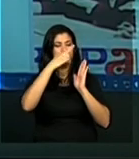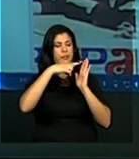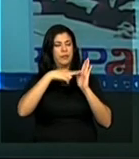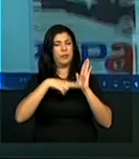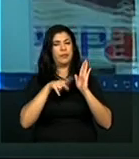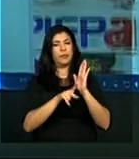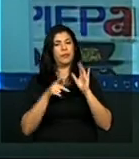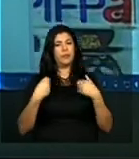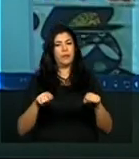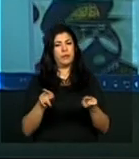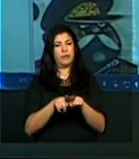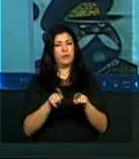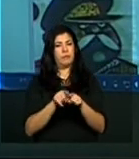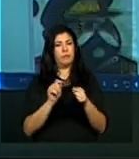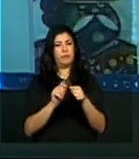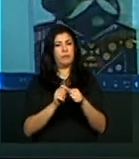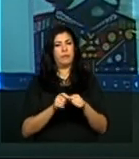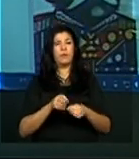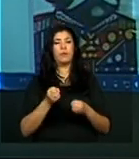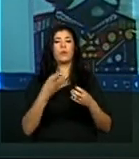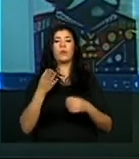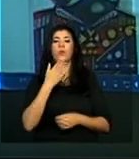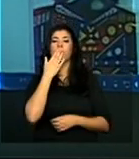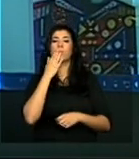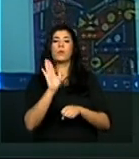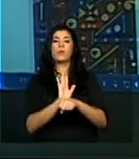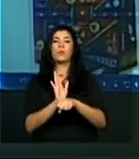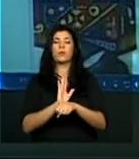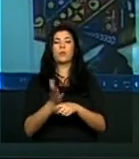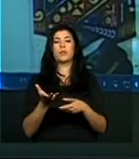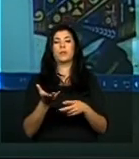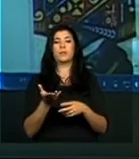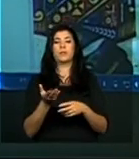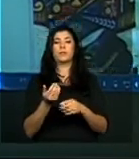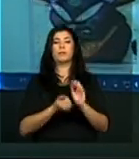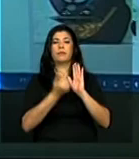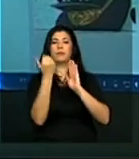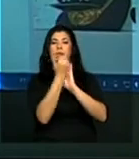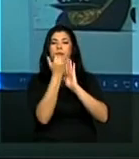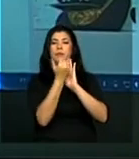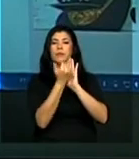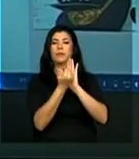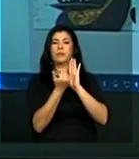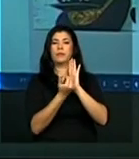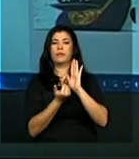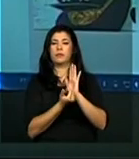professor deve fazer, o filme que ele vai utilizar e as etapas